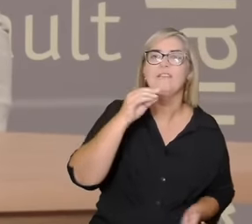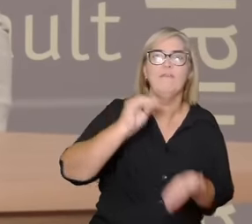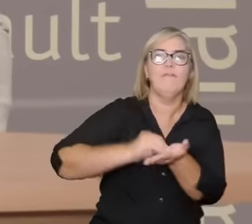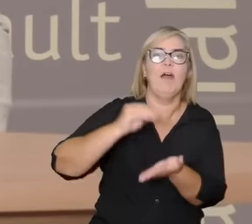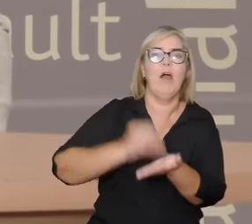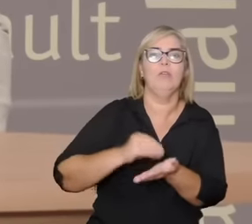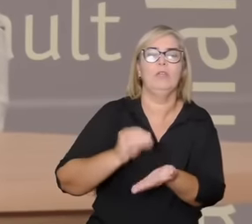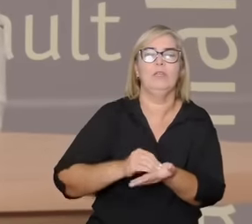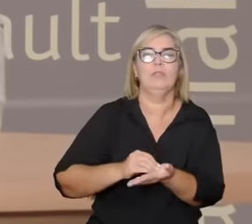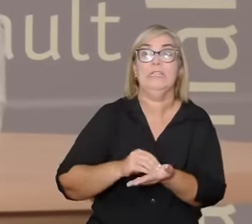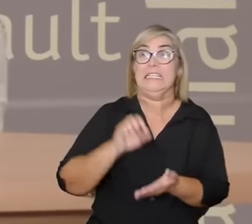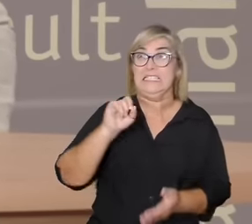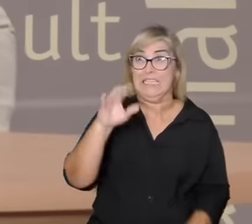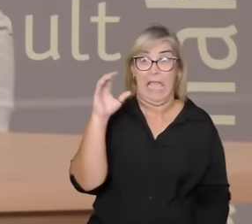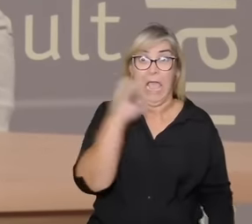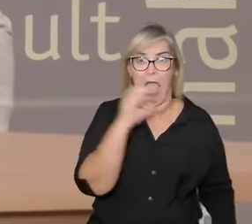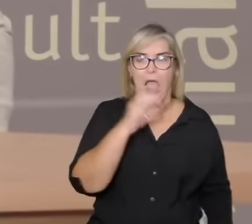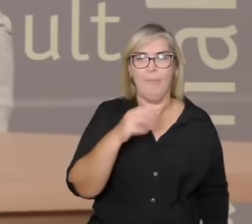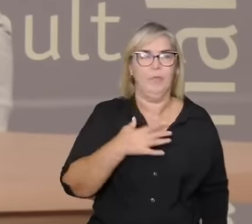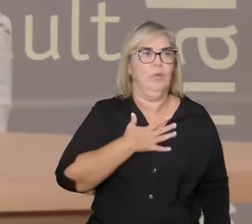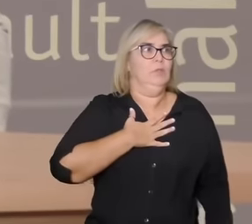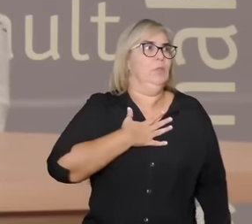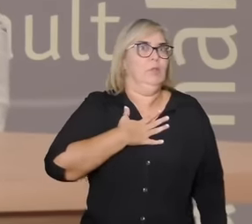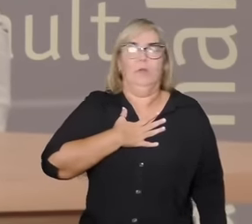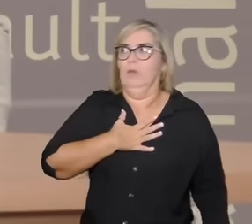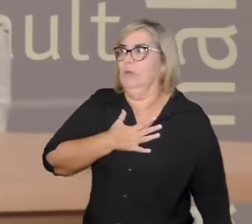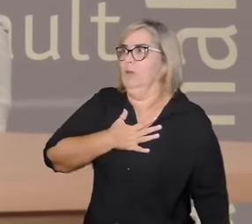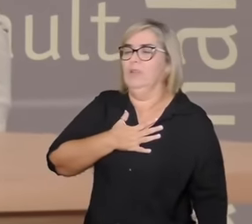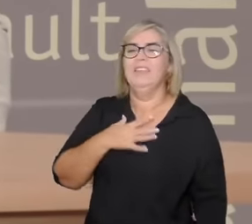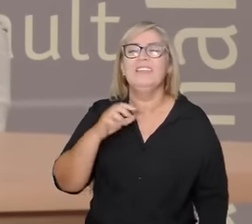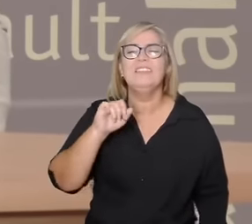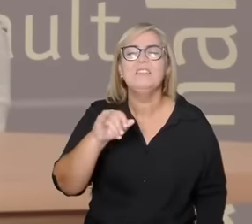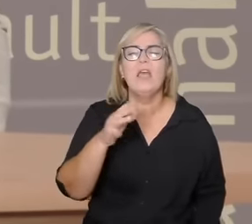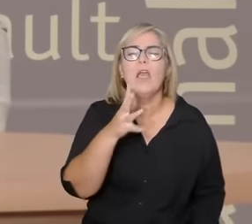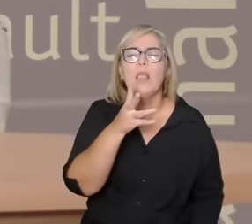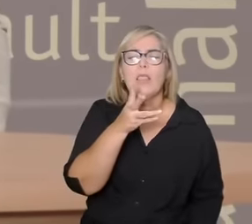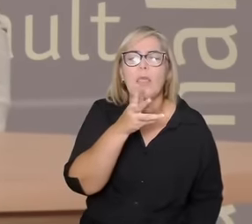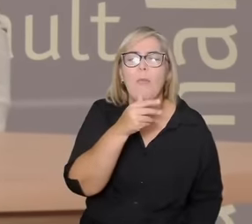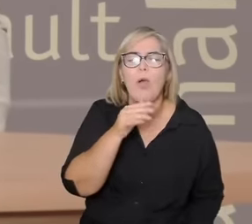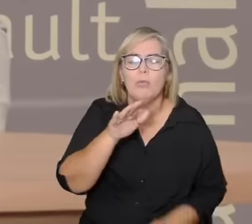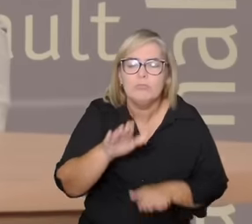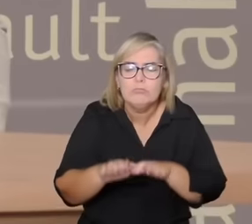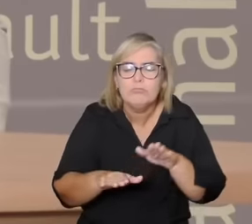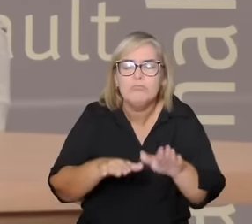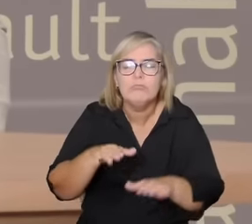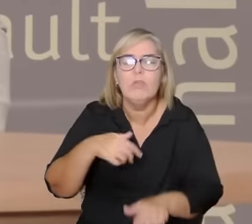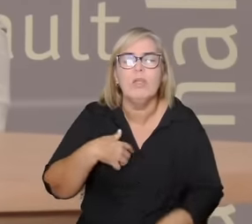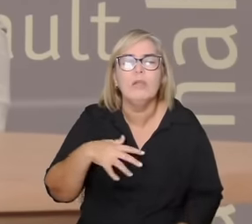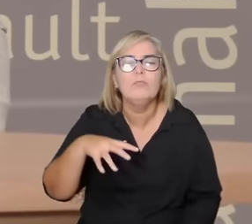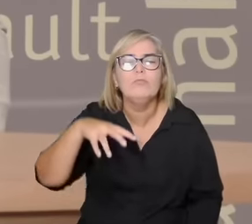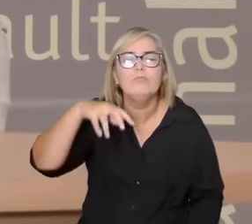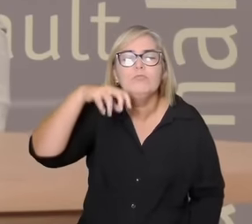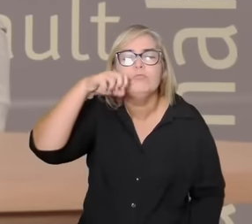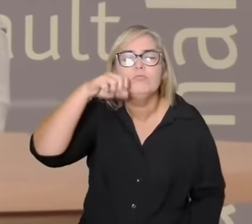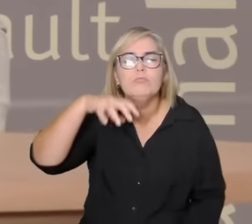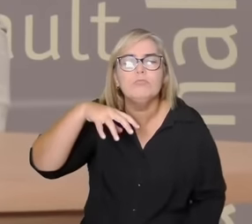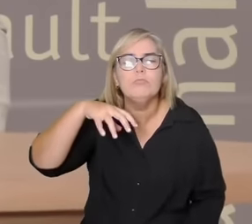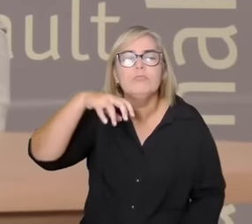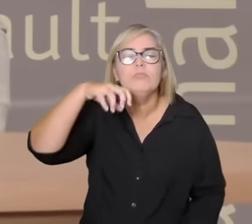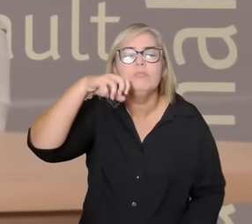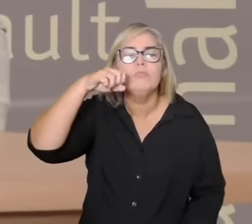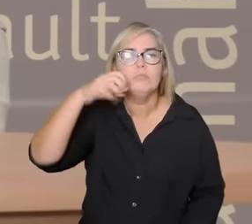vai ter que se acostumar é um processo o ódio é como se fosse esse afeto de